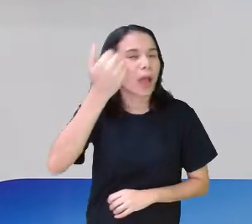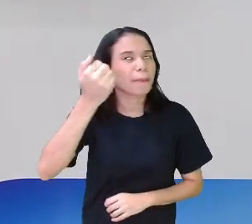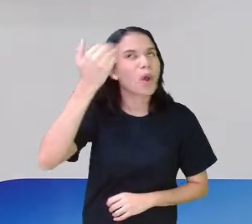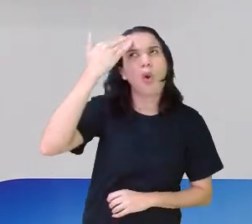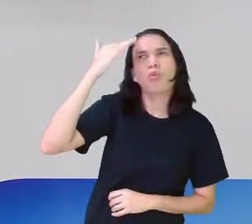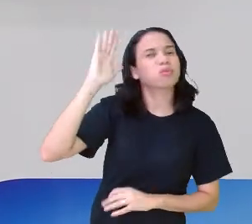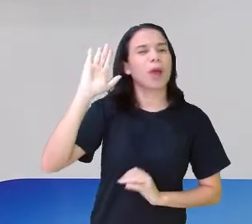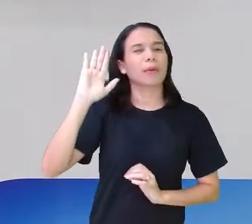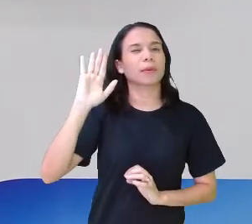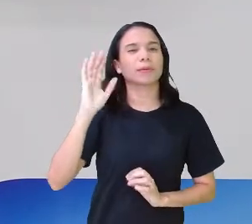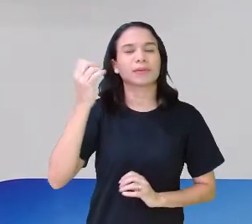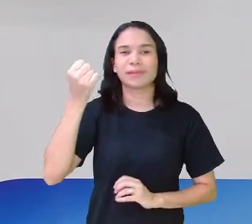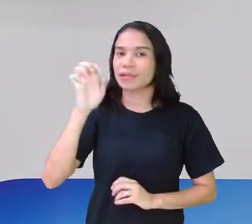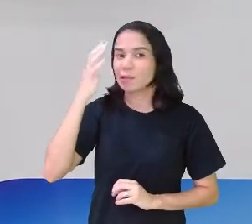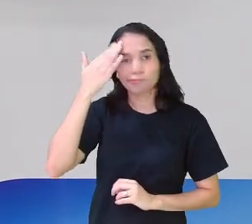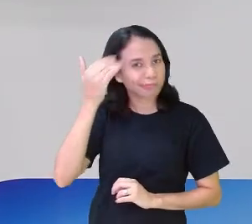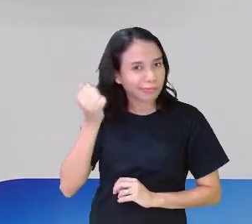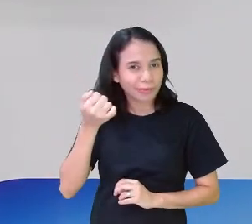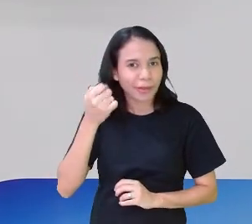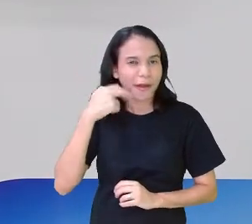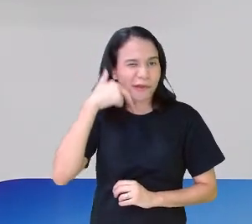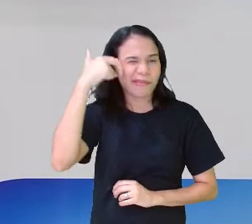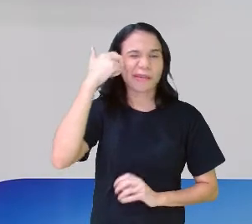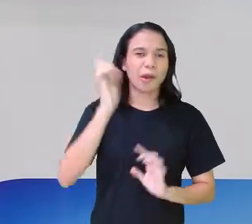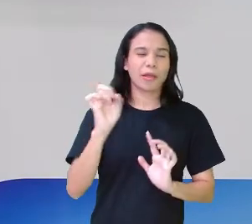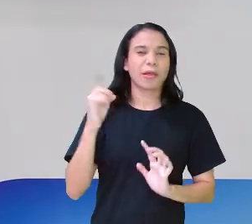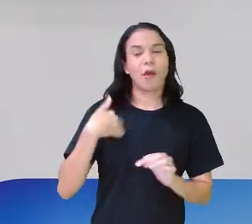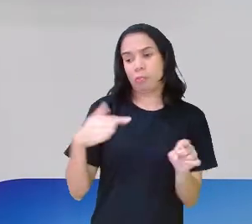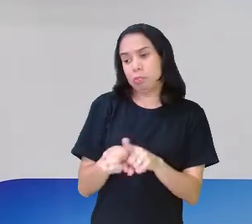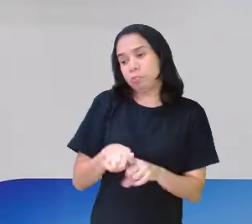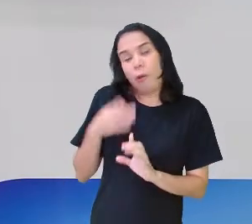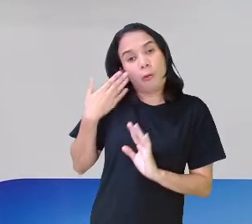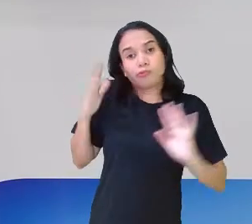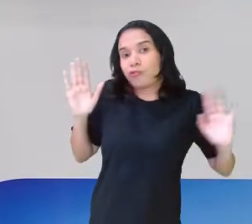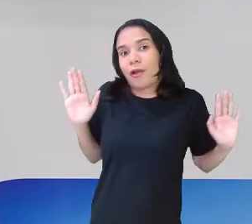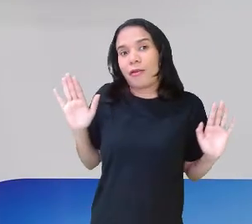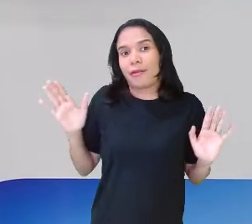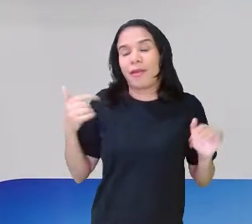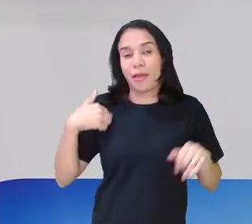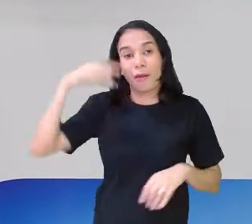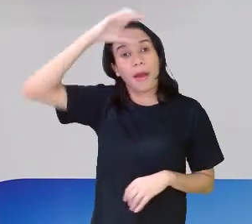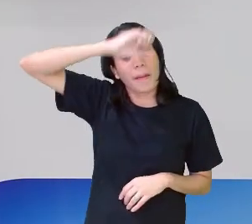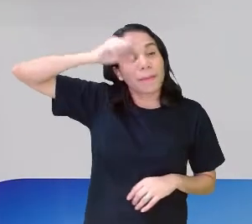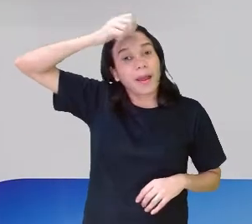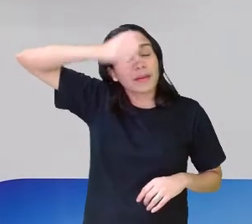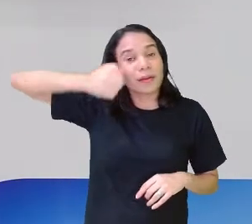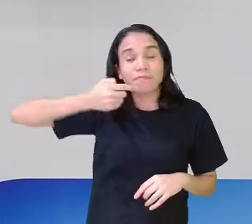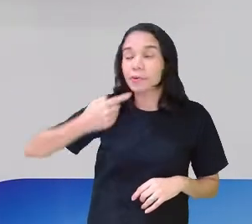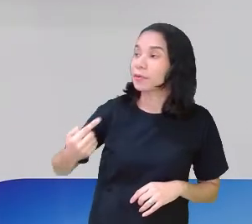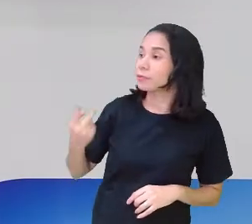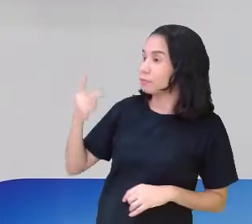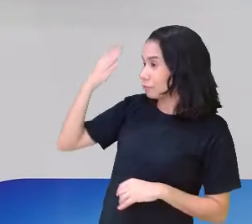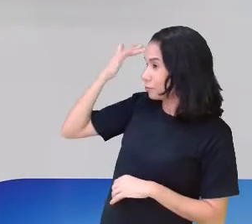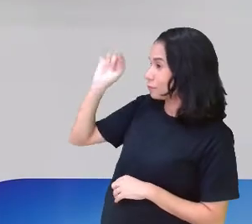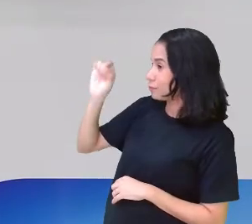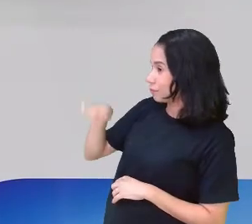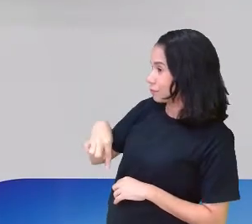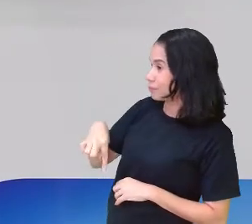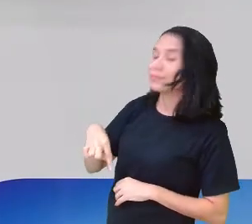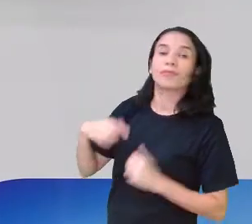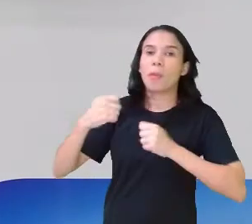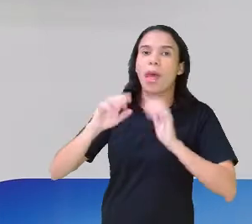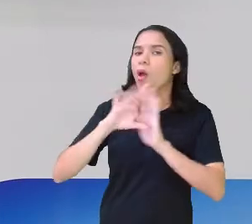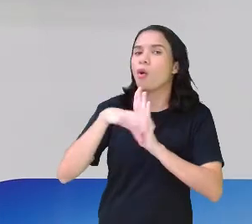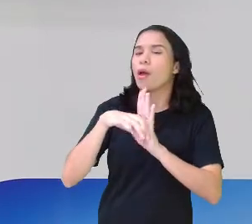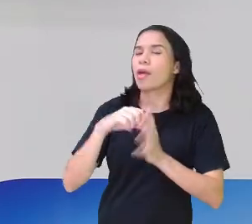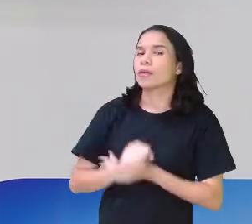se não sabe. Se não sabe, não fica com vergonha, porque eu também não sabia. Tá certo? O professor, o senhor sabe o é um vlog? Não precisa conceito